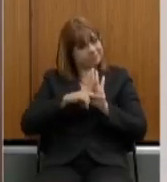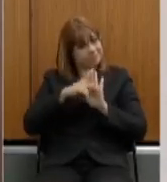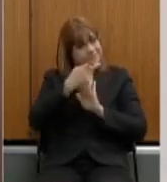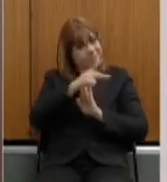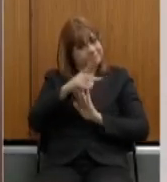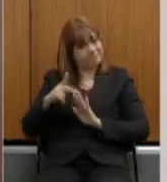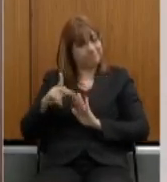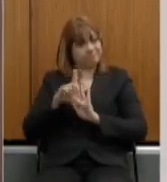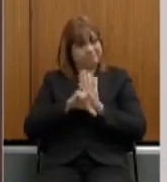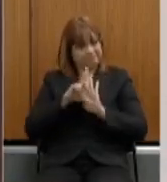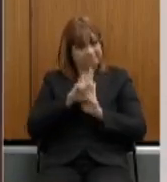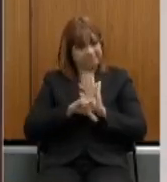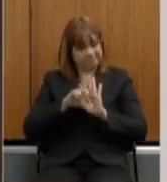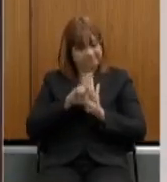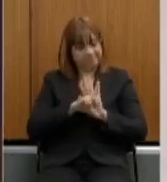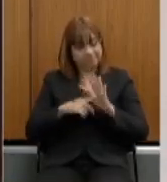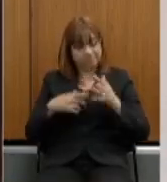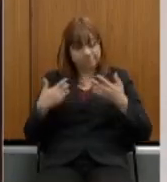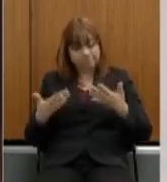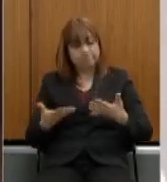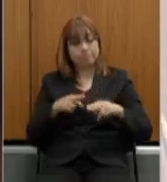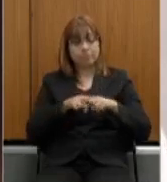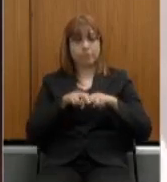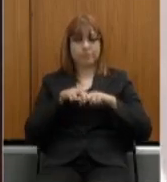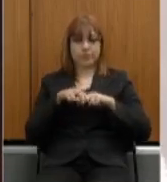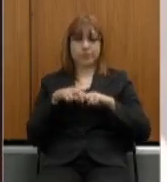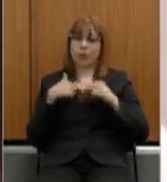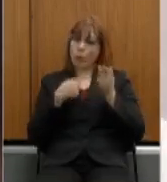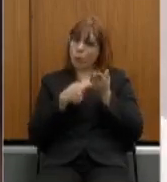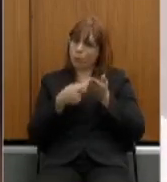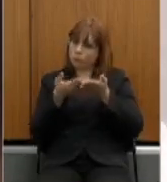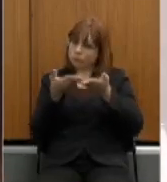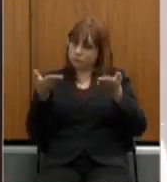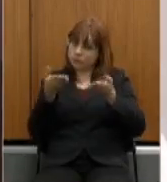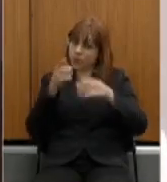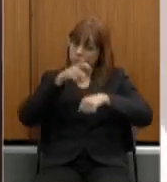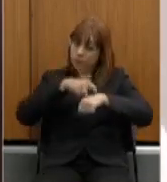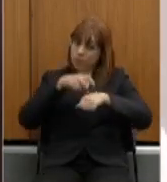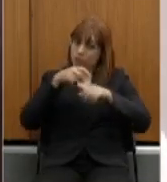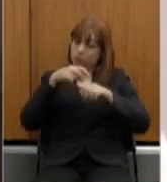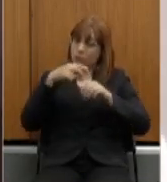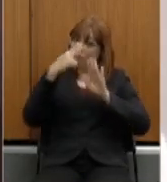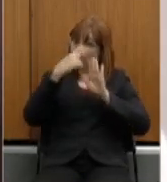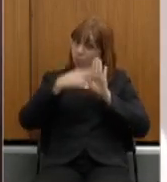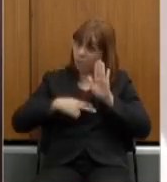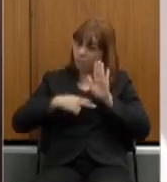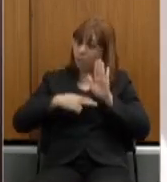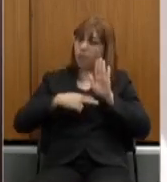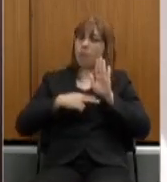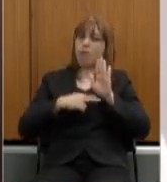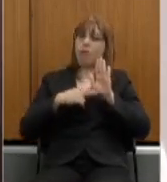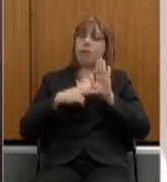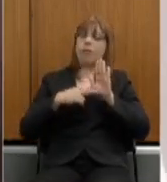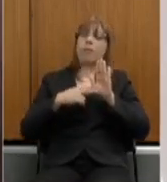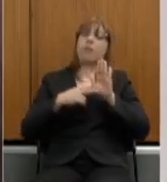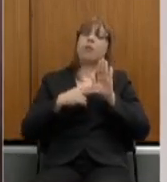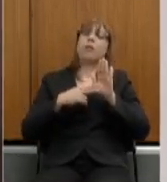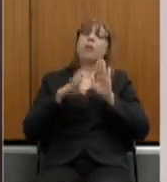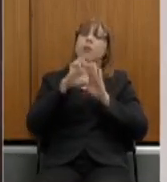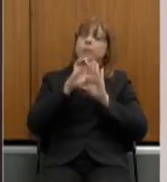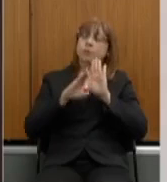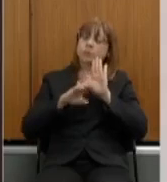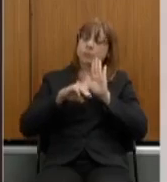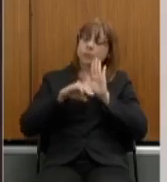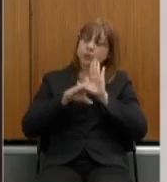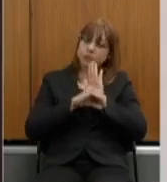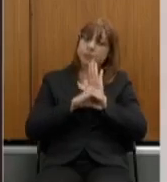E por isso que aí eu convido os senhores a quando lerem a emenda 103, verificarem